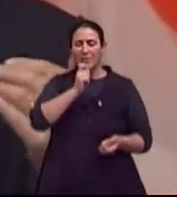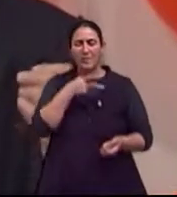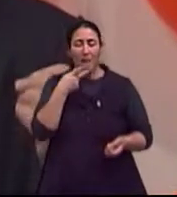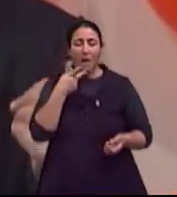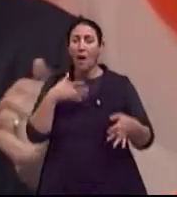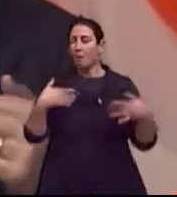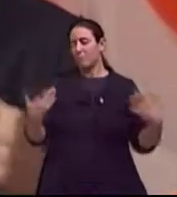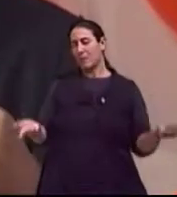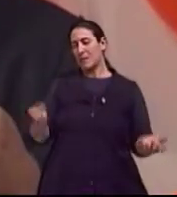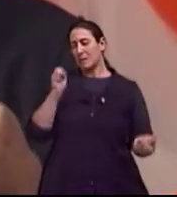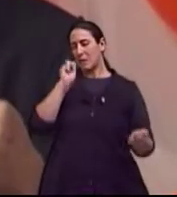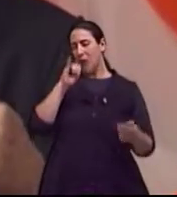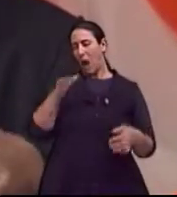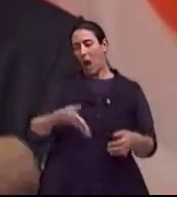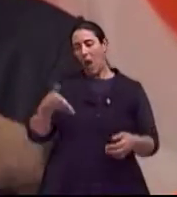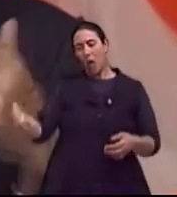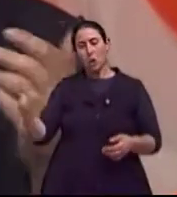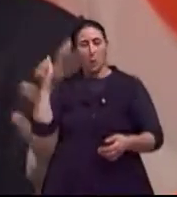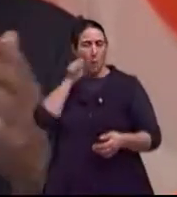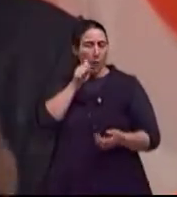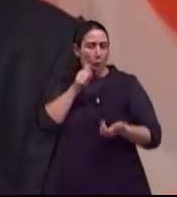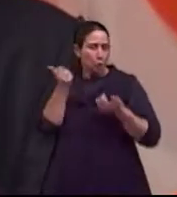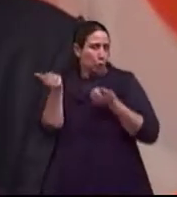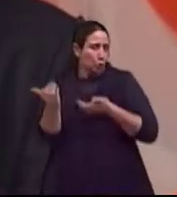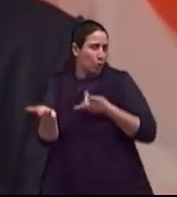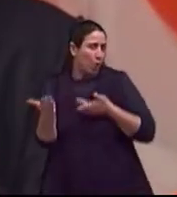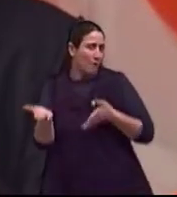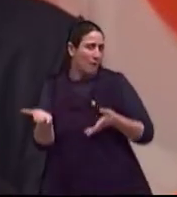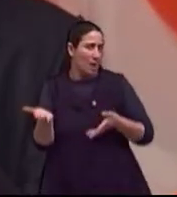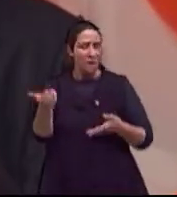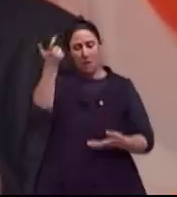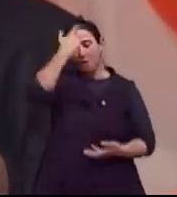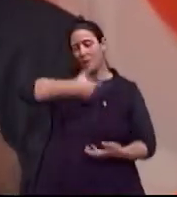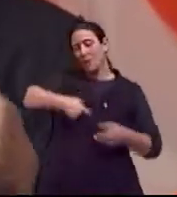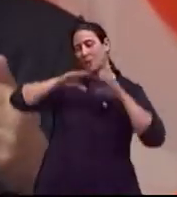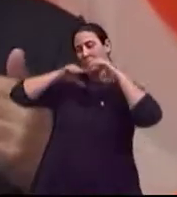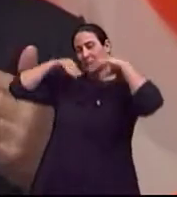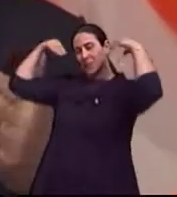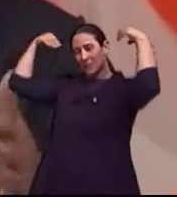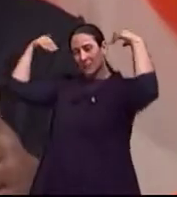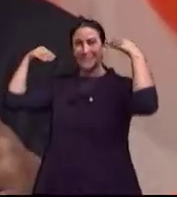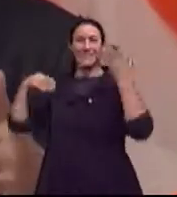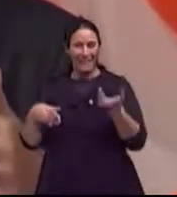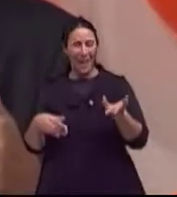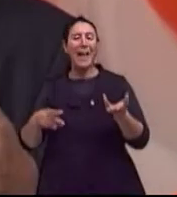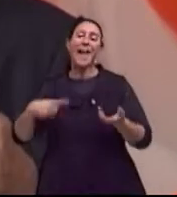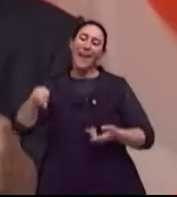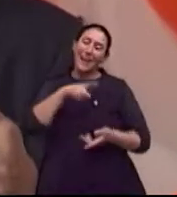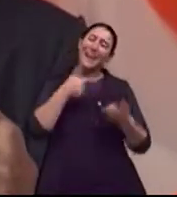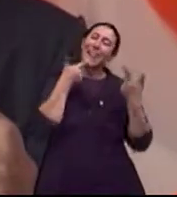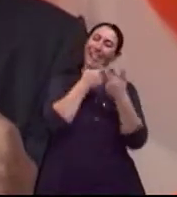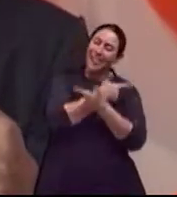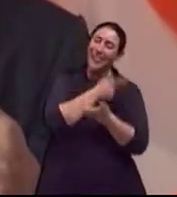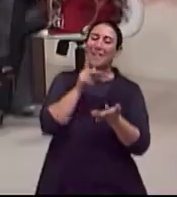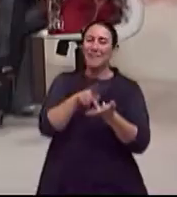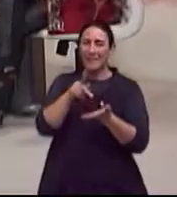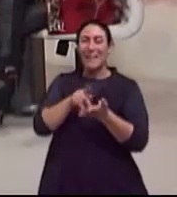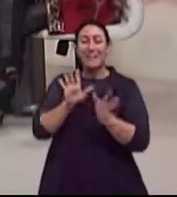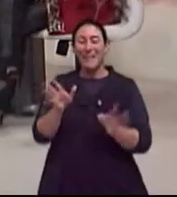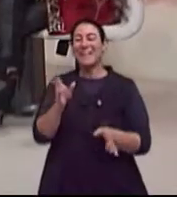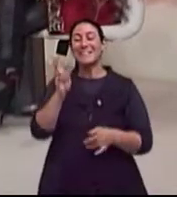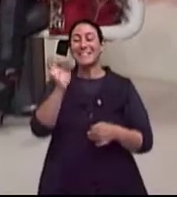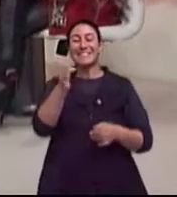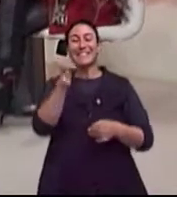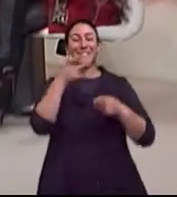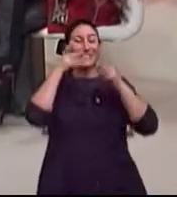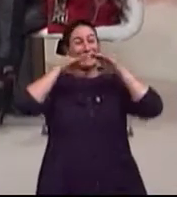uma mulher mais nova ao lado aí, então a gente fica muito feliz. É claro que a gente riu aqui e a gente aceita... riu pelas orelhas,